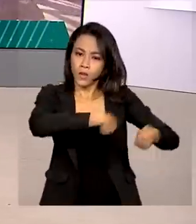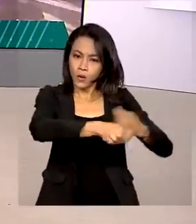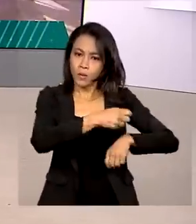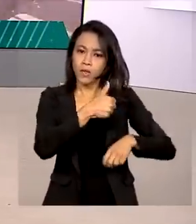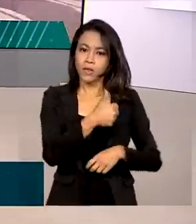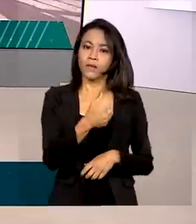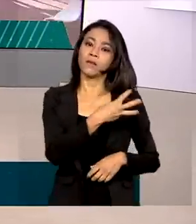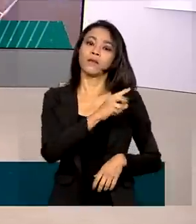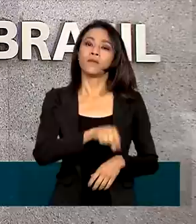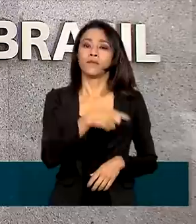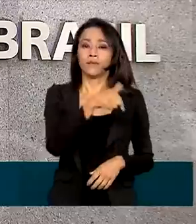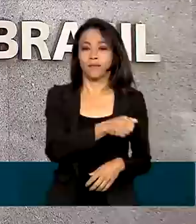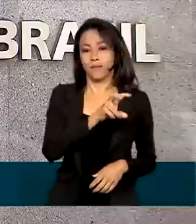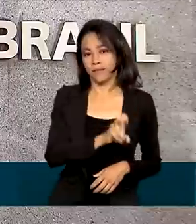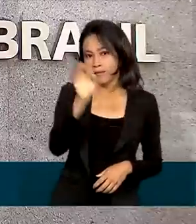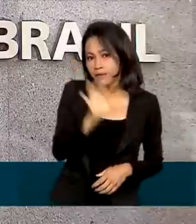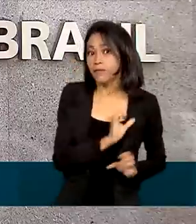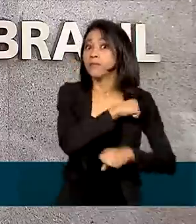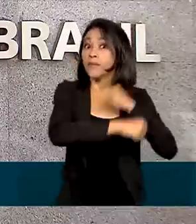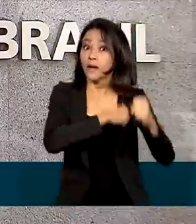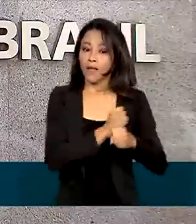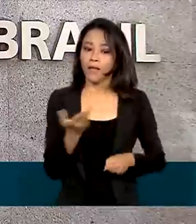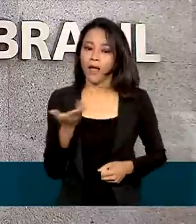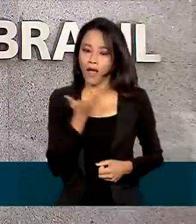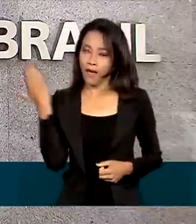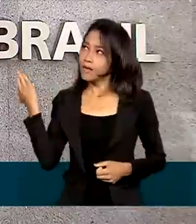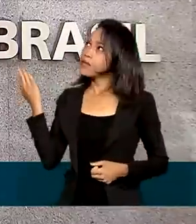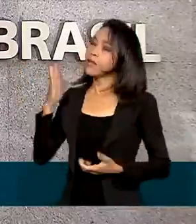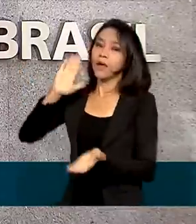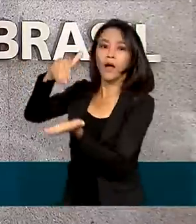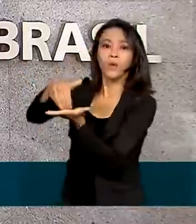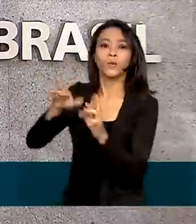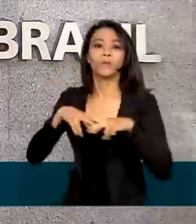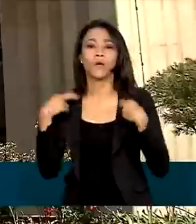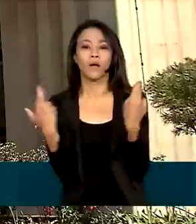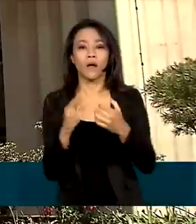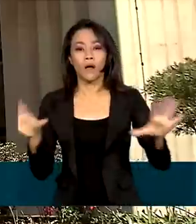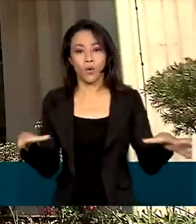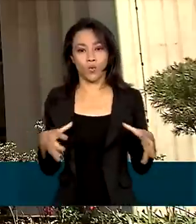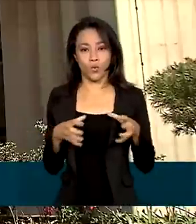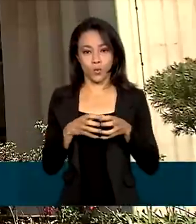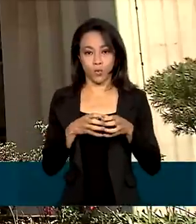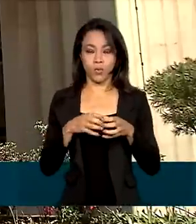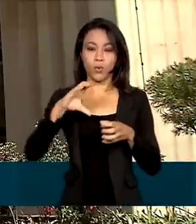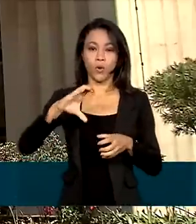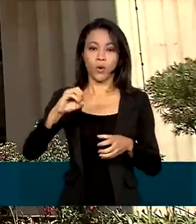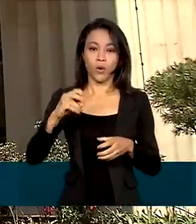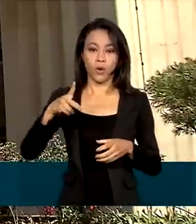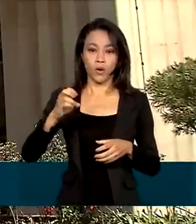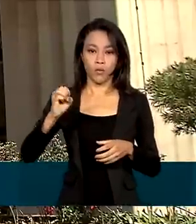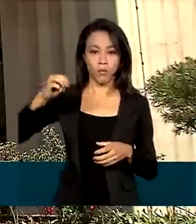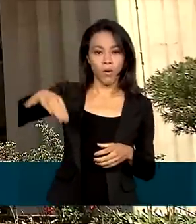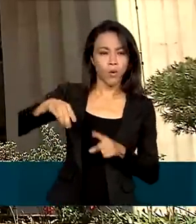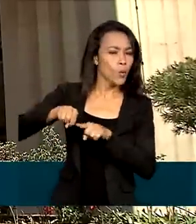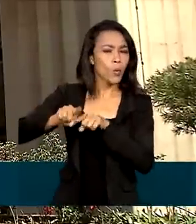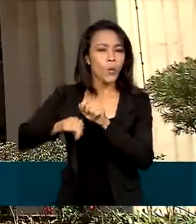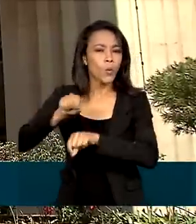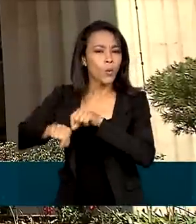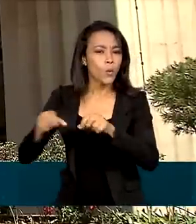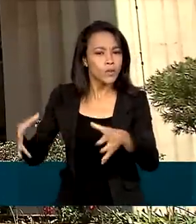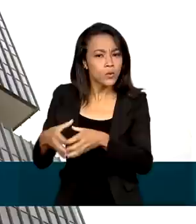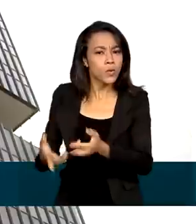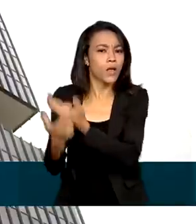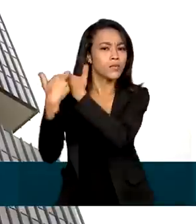% ao ano. Esta foi a última reunião de 2022 do Comitê de Política Monetária que tem a responsabilidade de